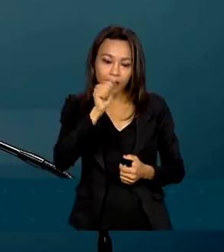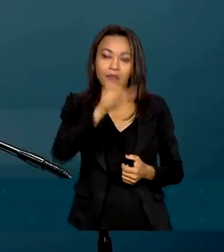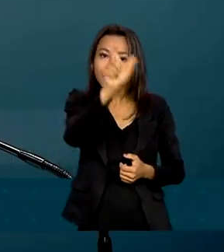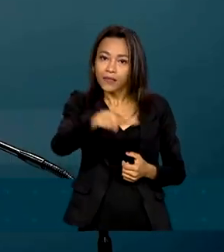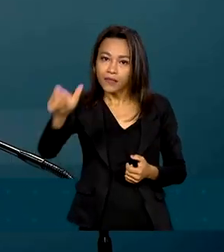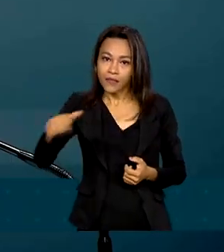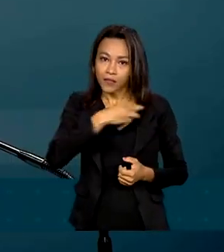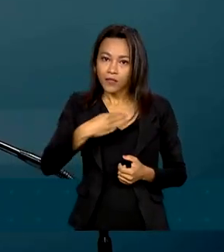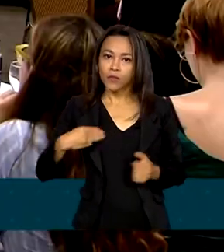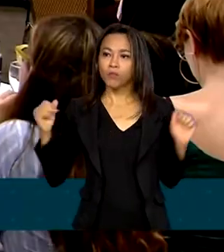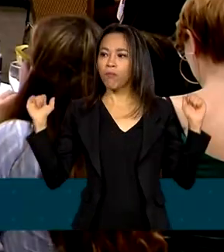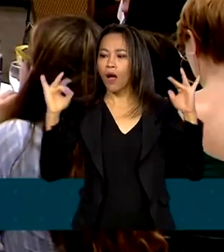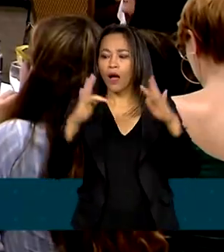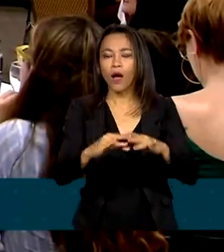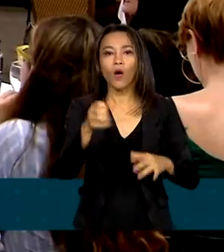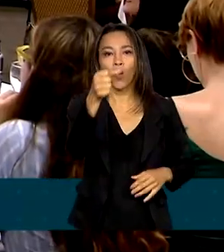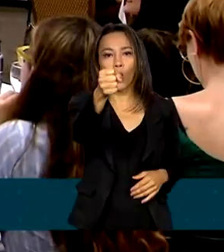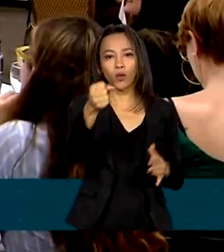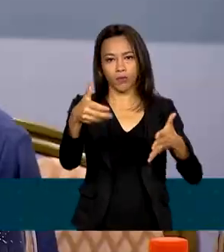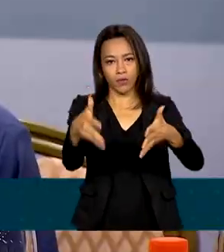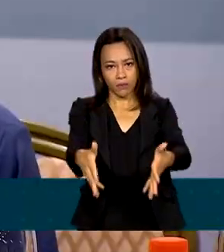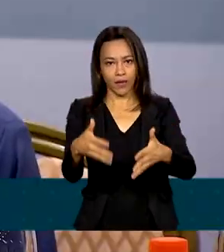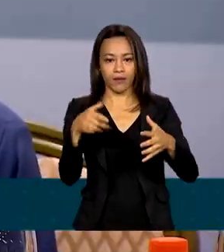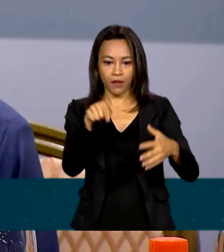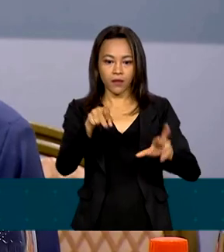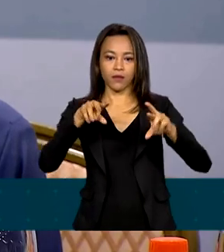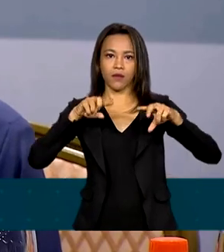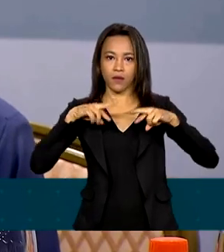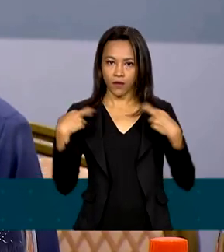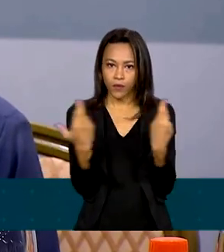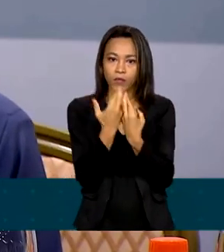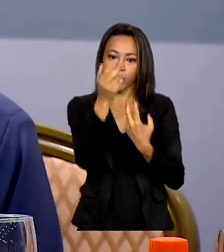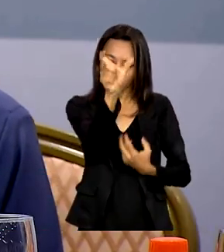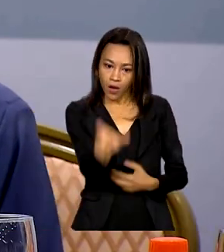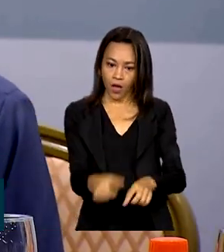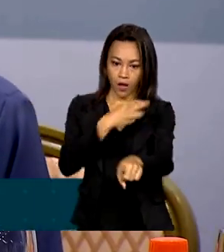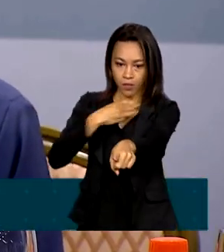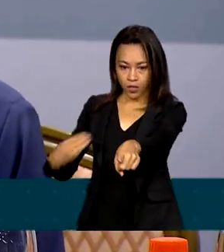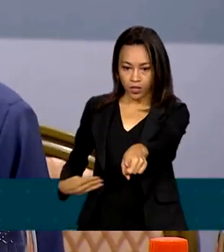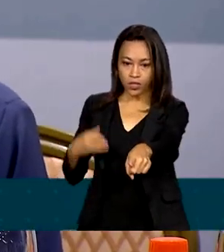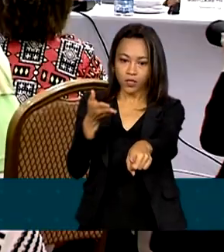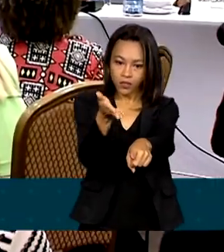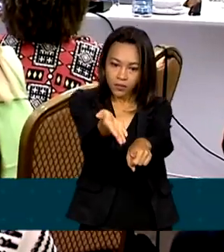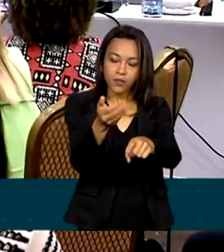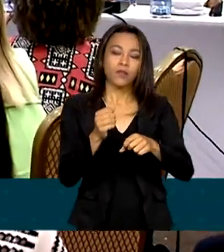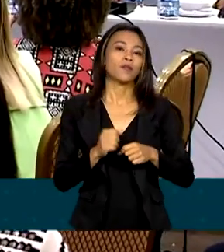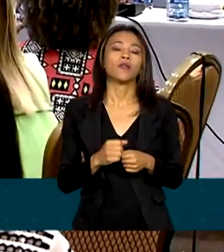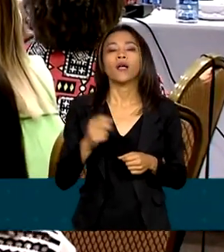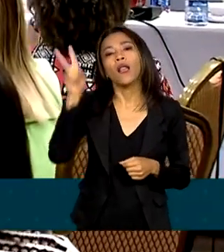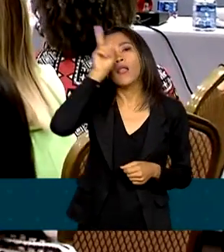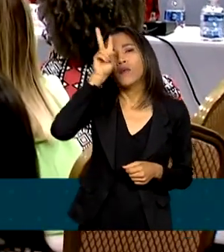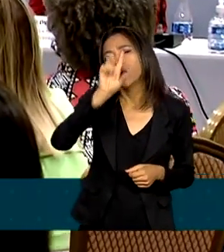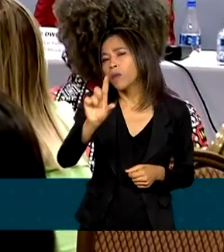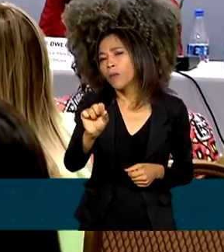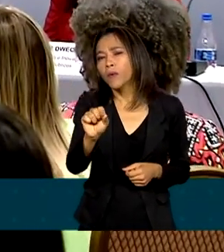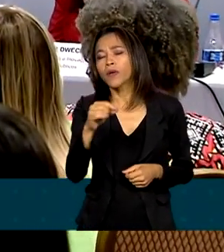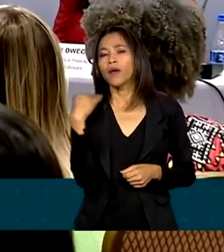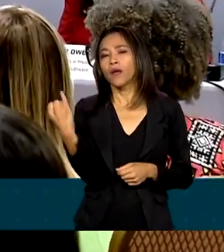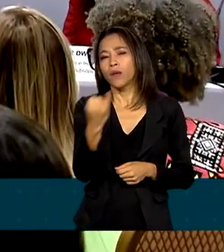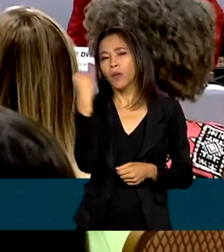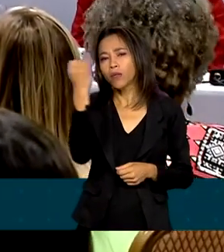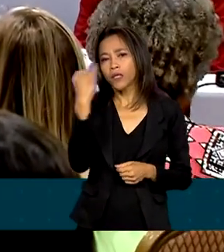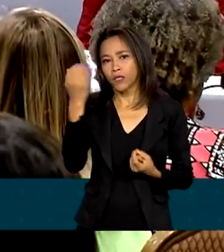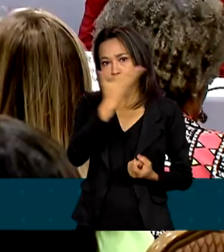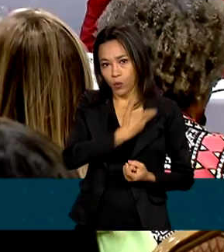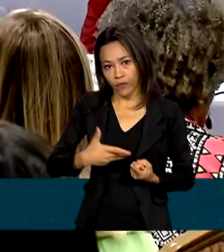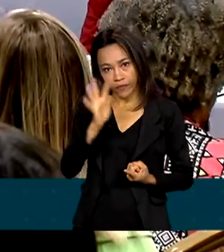oito participaram da reunião com as prefeitas. A ministra do Meio Ambiente e Mudança do Clima lembrou que é importante que as esferas